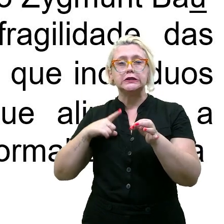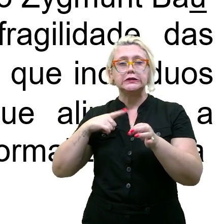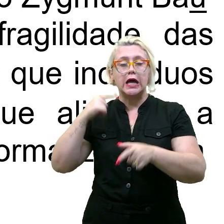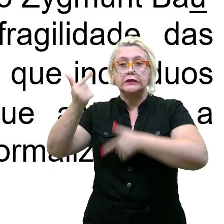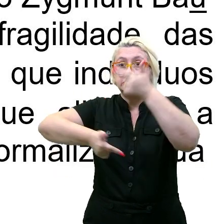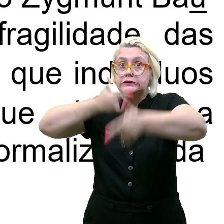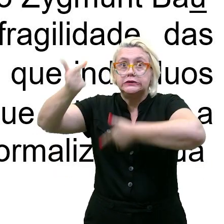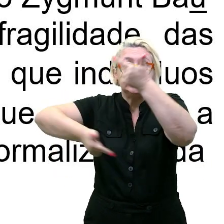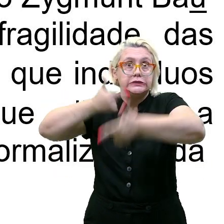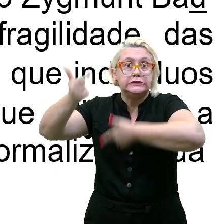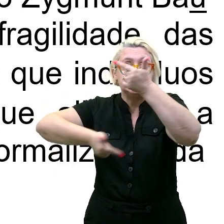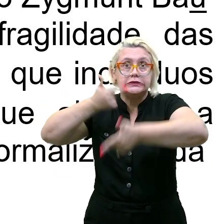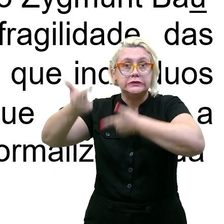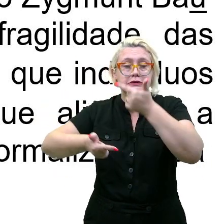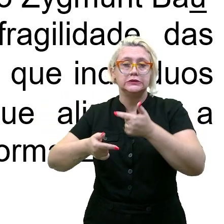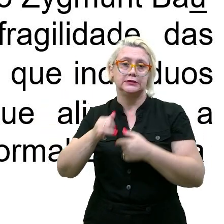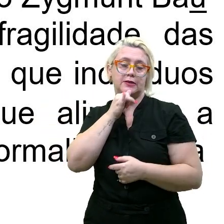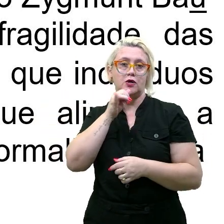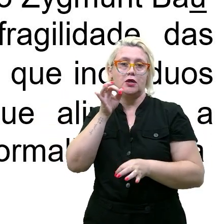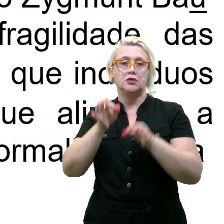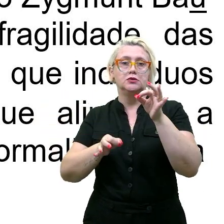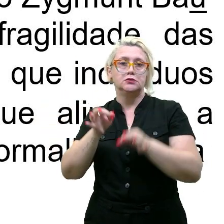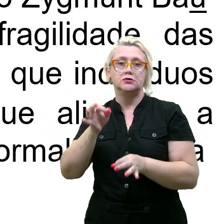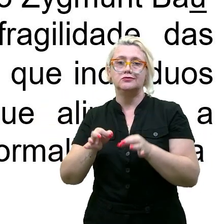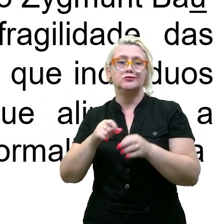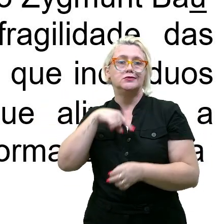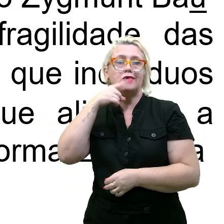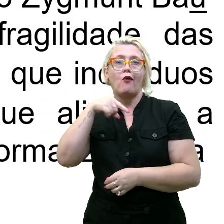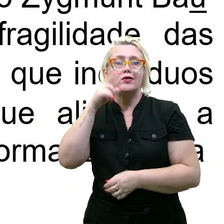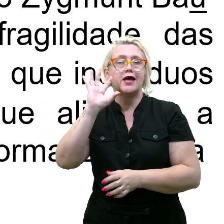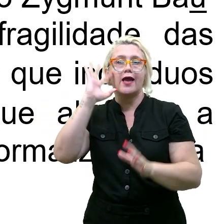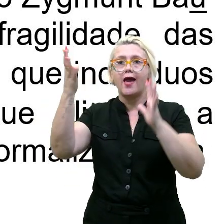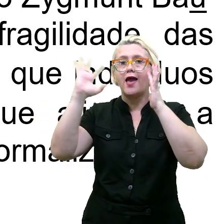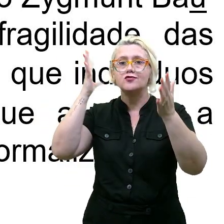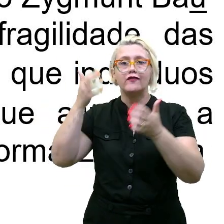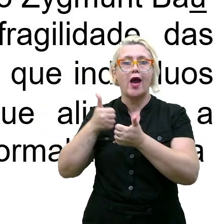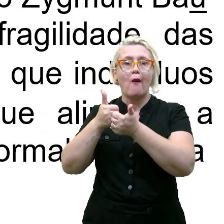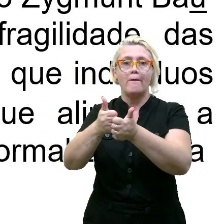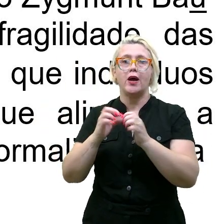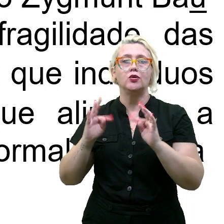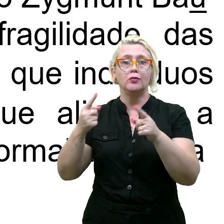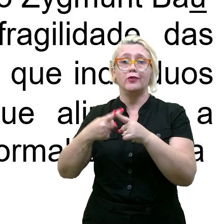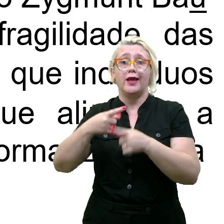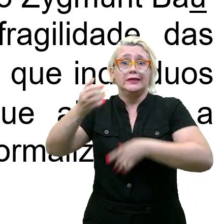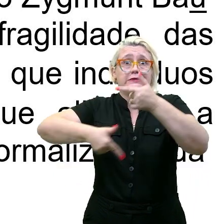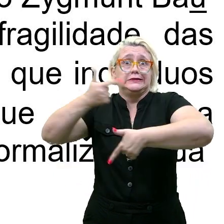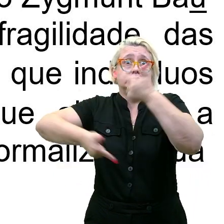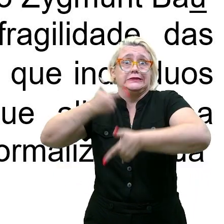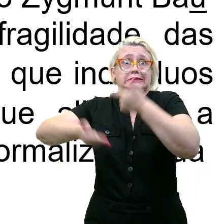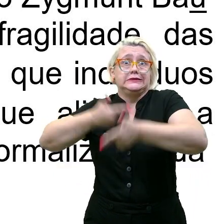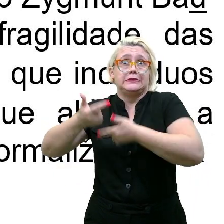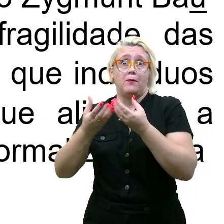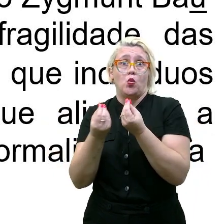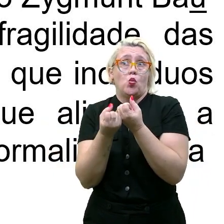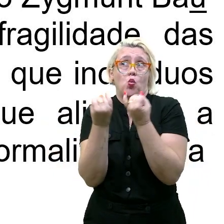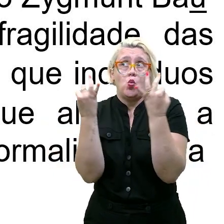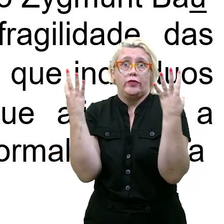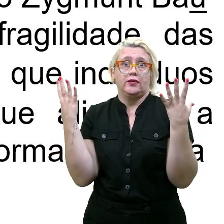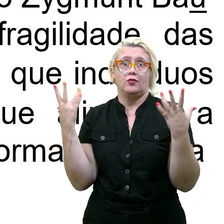quero dizer com isso? Que a justiça, a polícia não consegue acompanhar tudo isso porque está sobrecarregado.